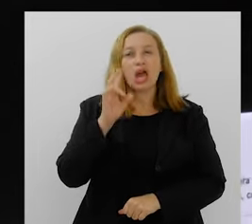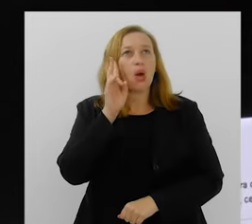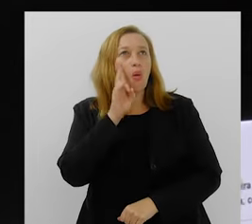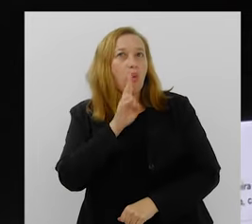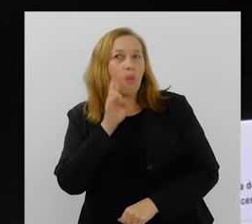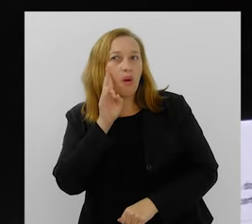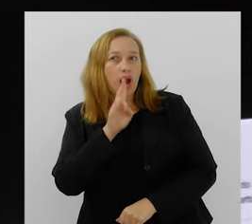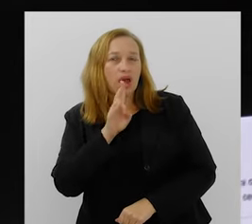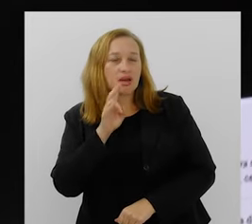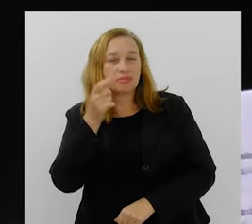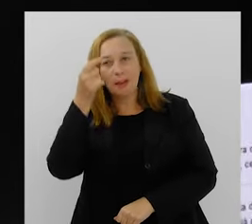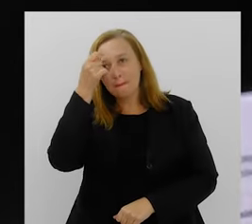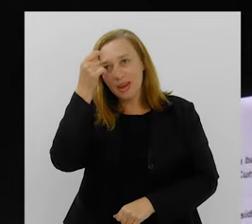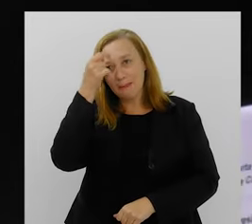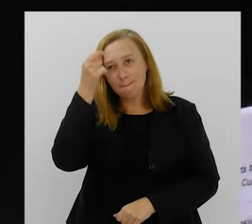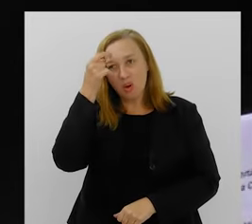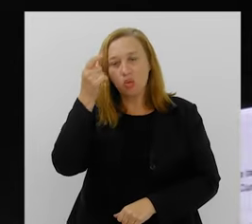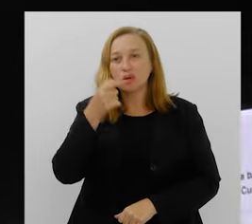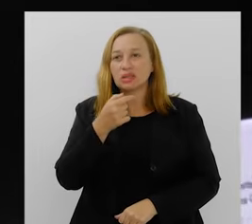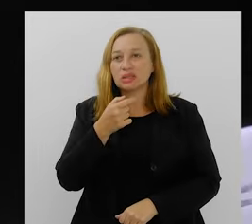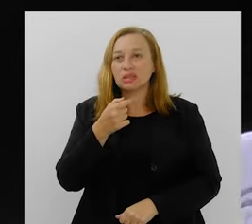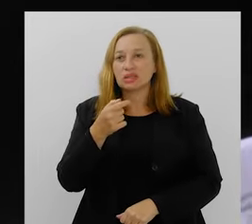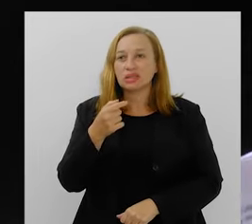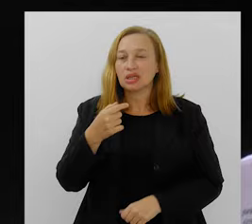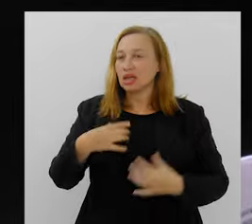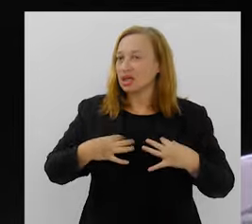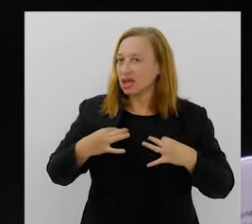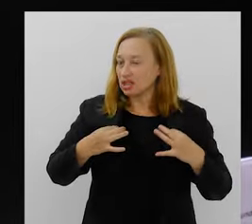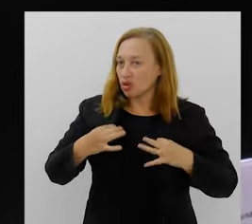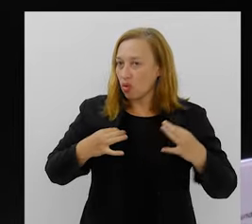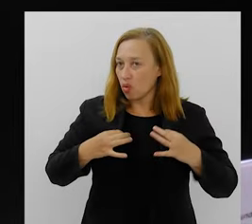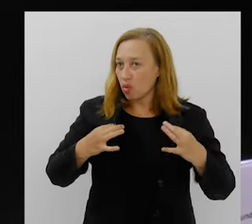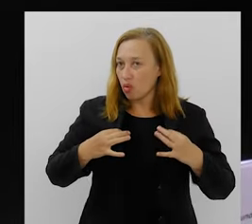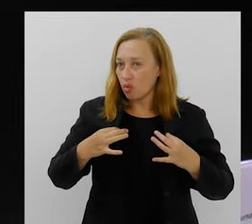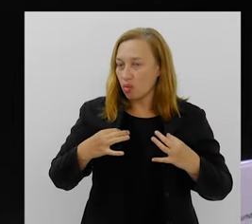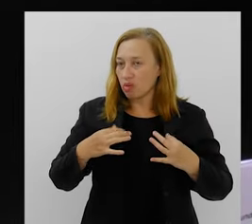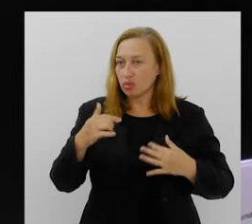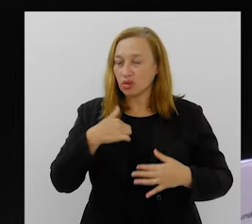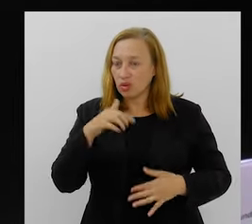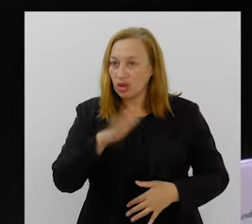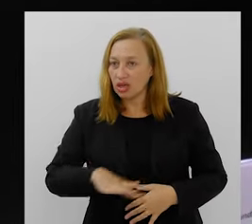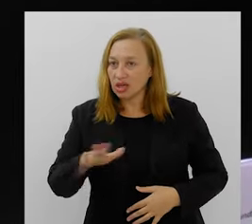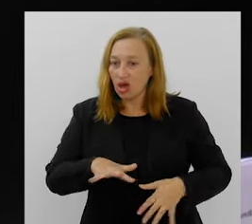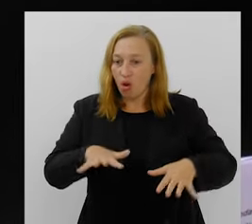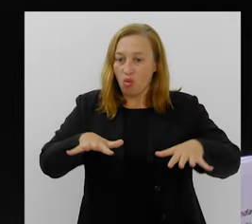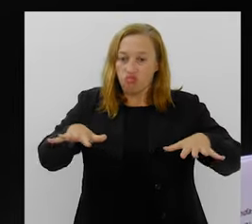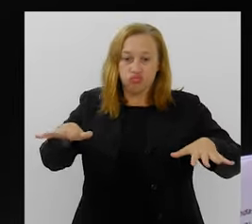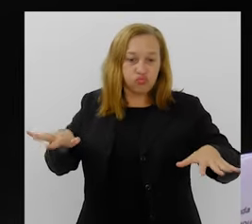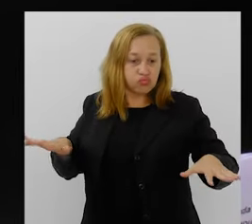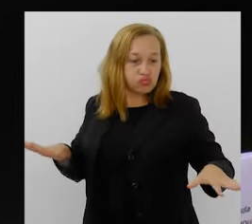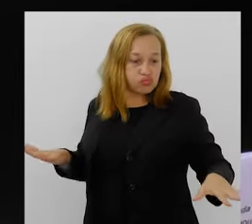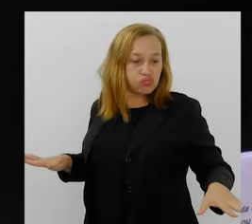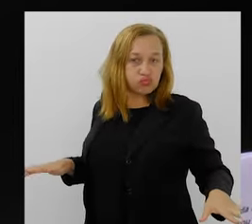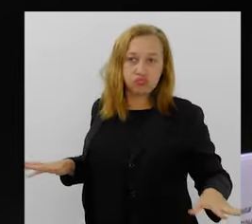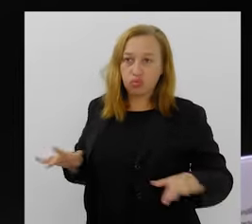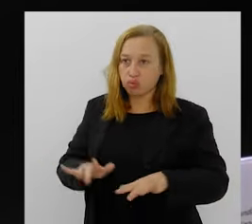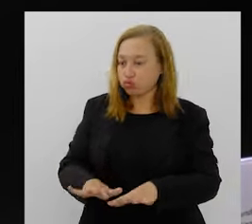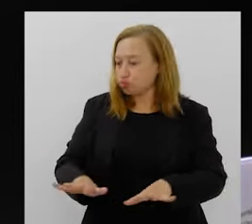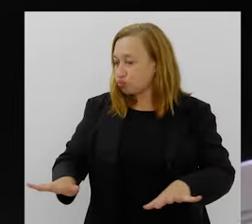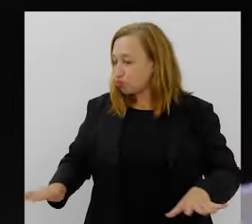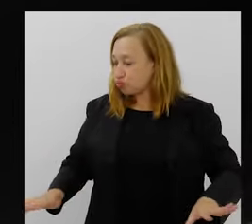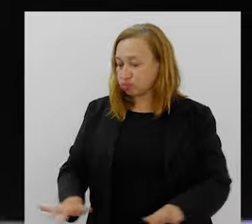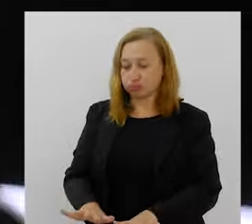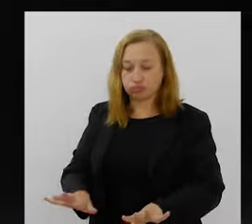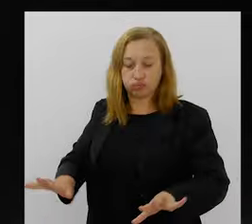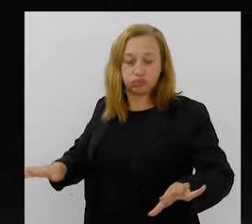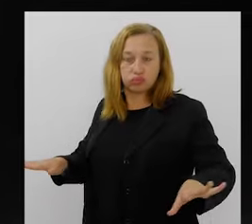Então, eu lembro as minhas memórias, né? Eu lembro que as fantasias, quando eu era criança, as fantasias eram muito mais volumosas, aqueles